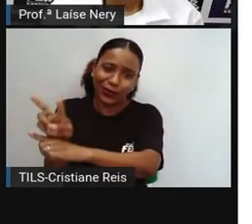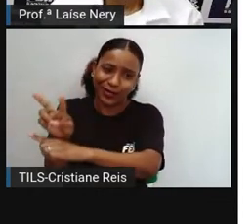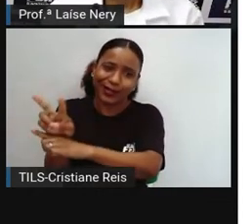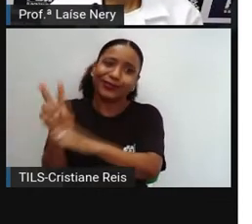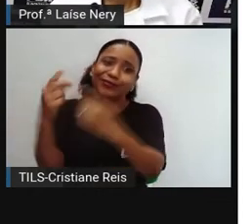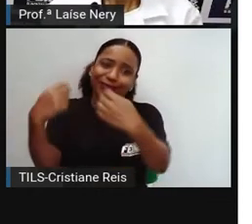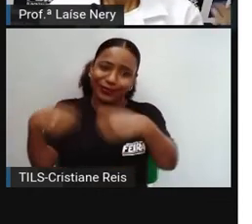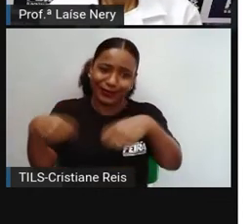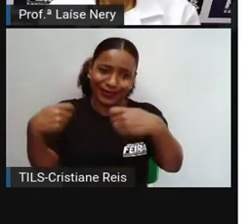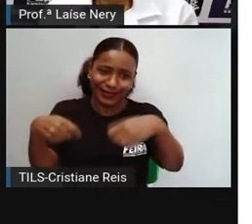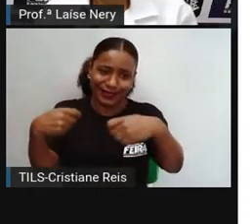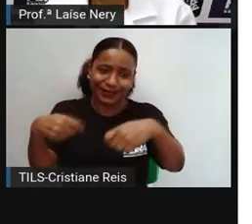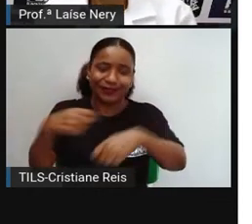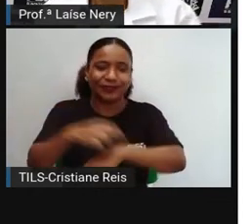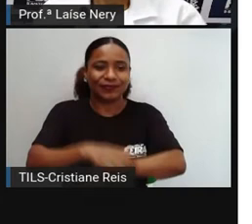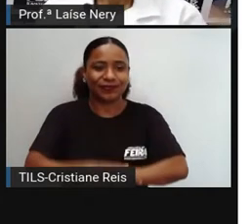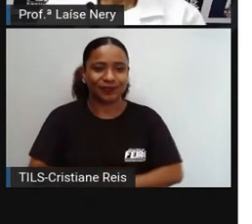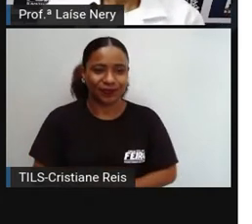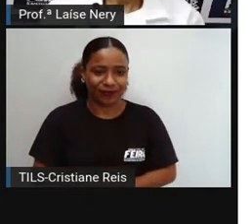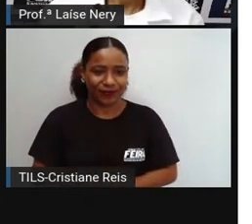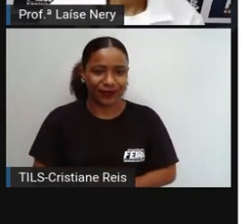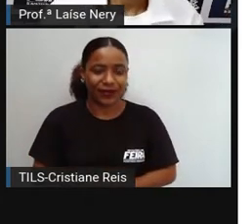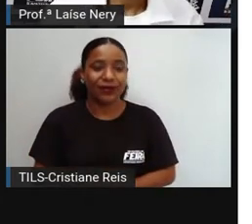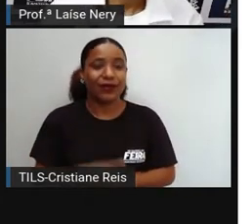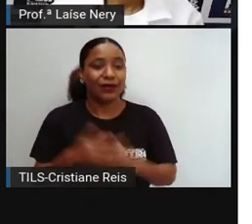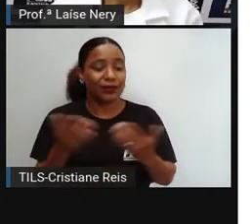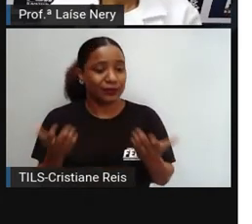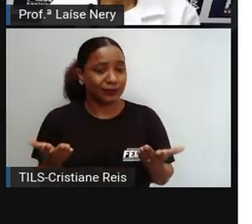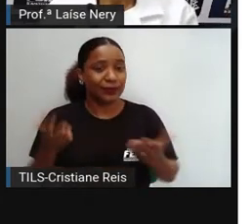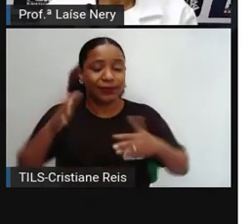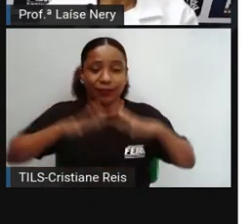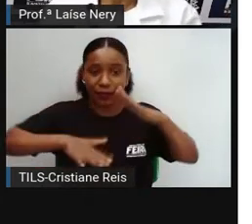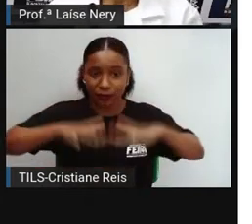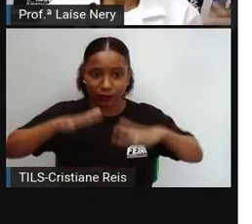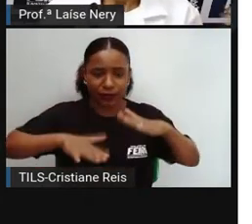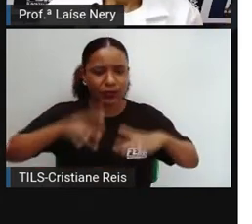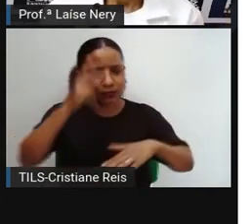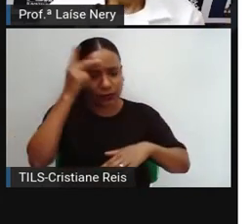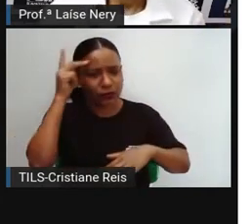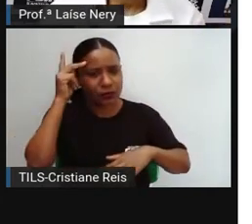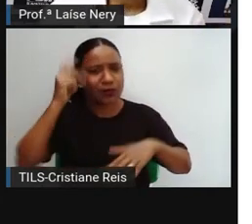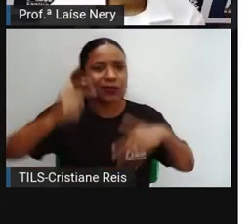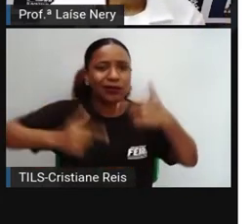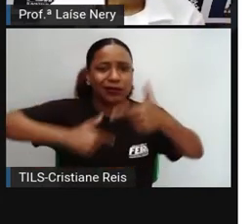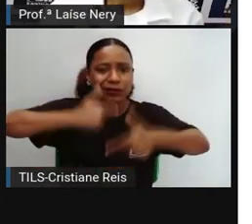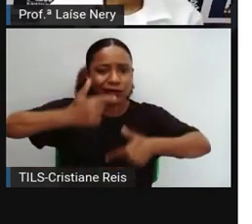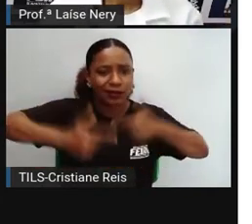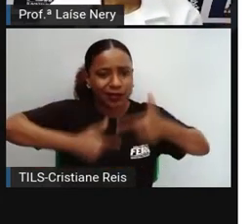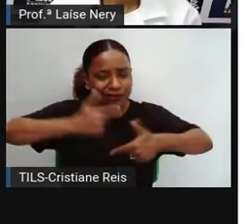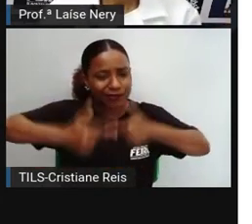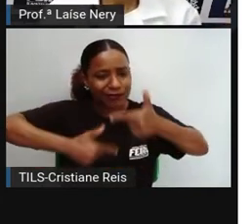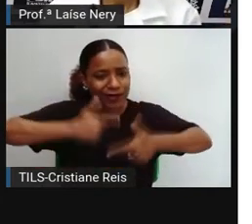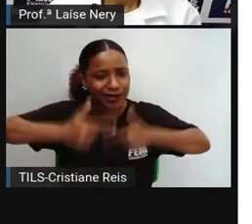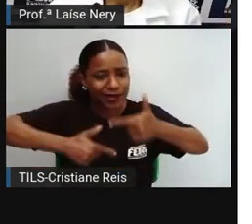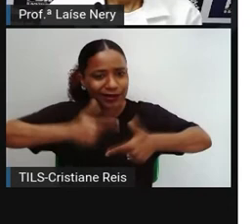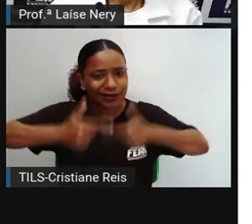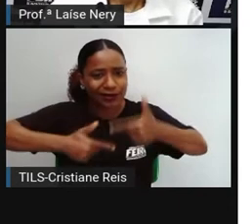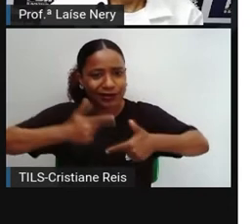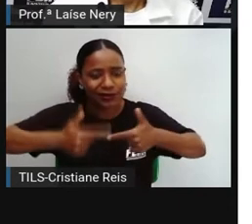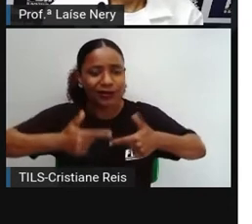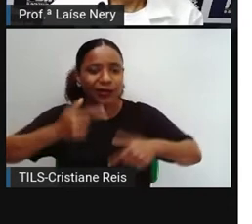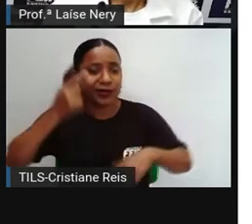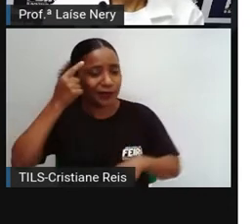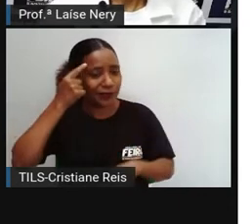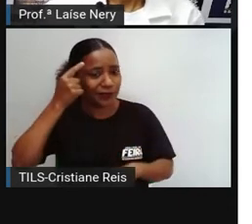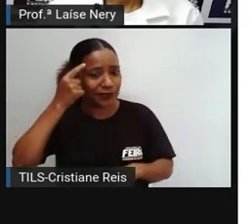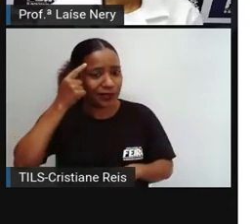mesmo que a pessoa ainda esteja trabalhando nessa idade, não quer dizer que ela